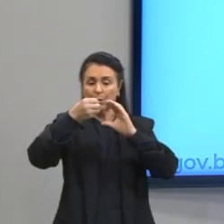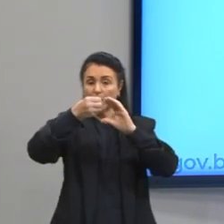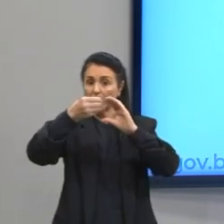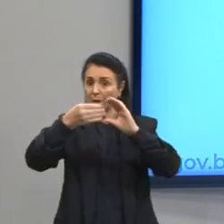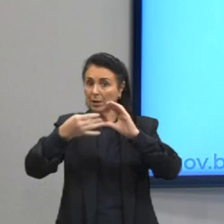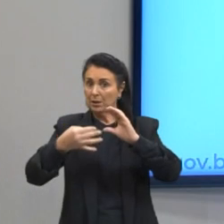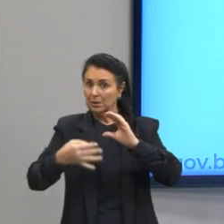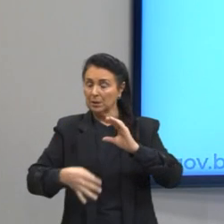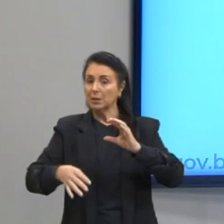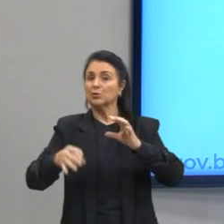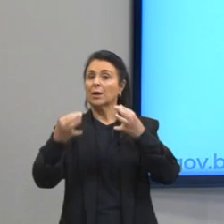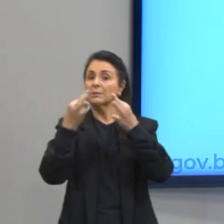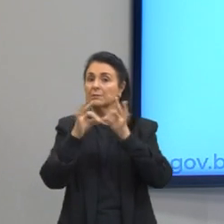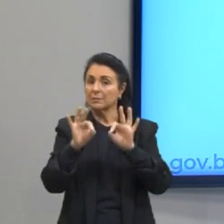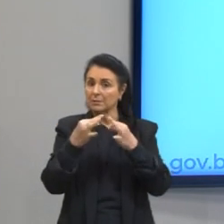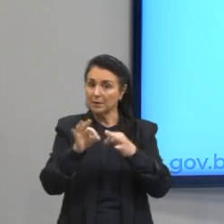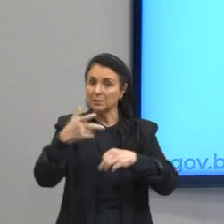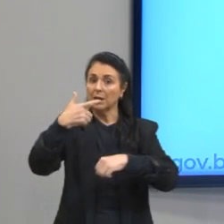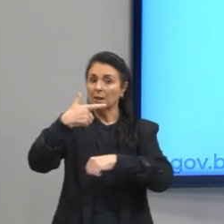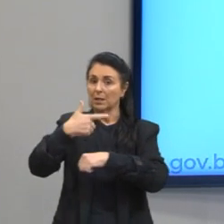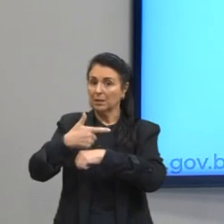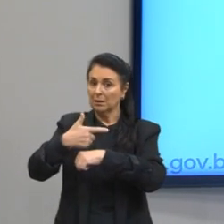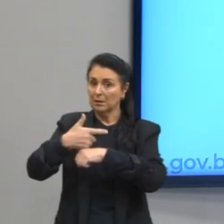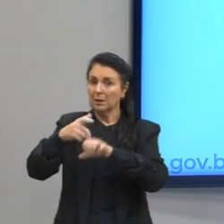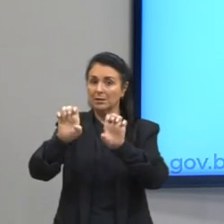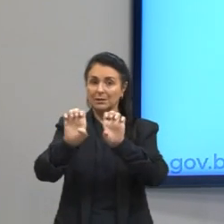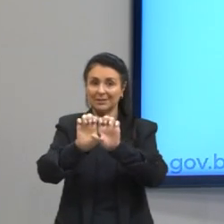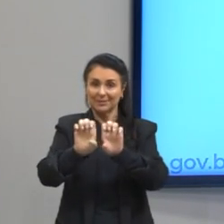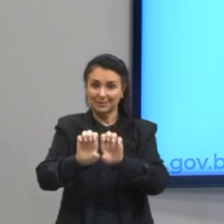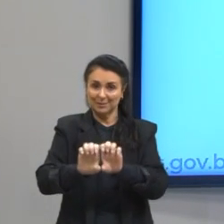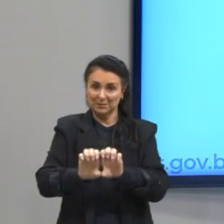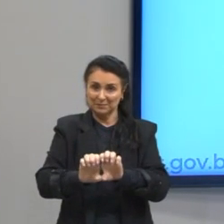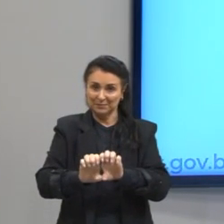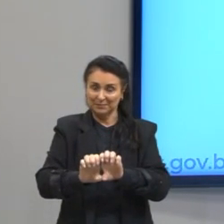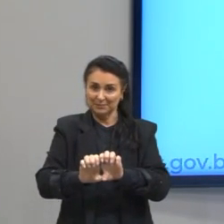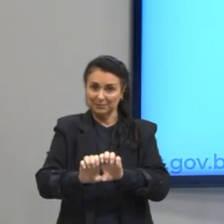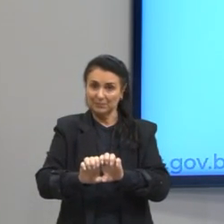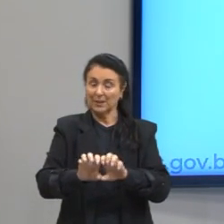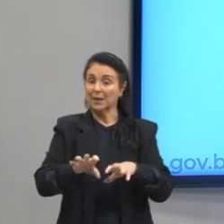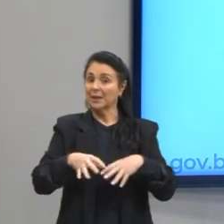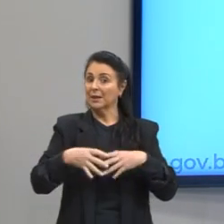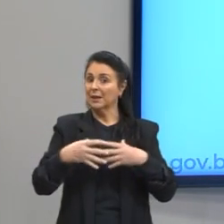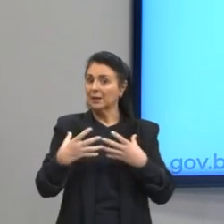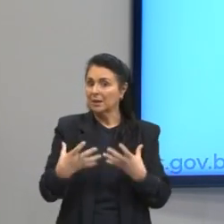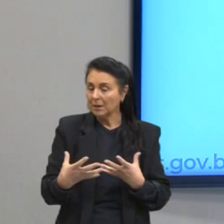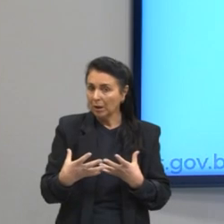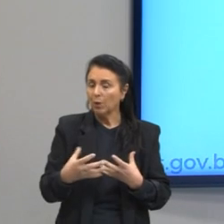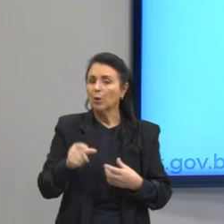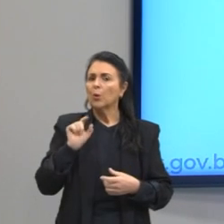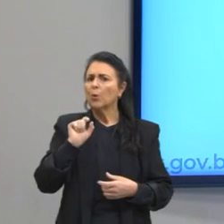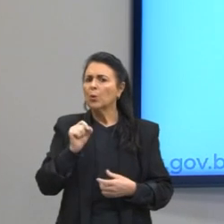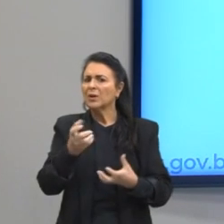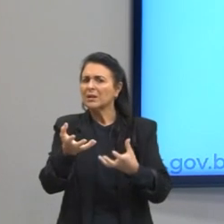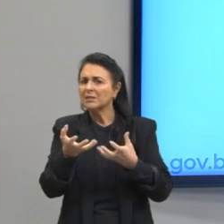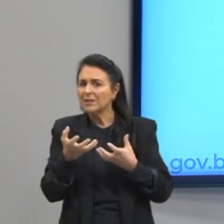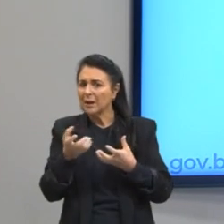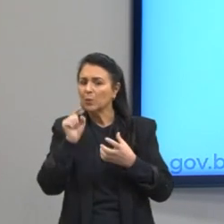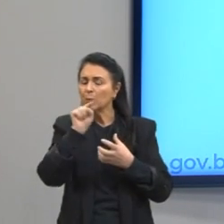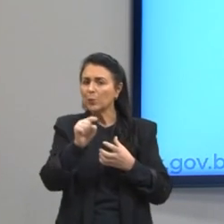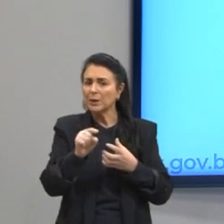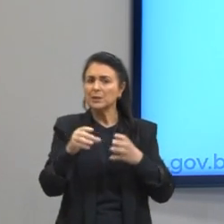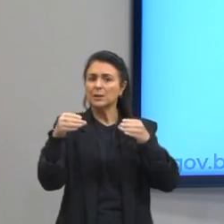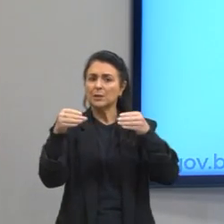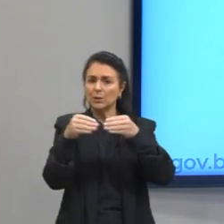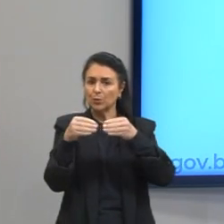sintáticas, lexicais e estruturais. Desse modo, o que se pretende com essa categoria é